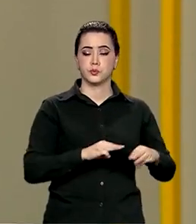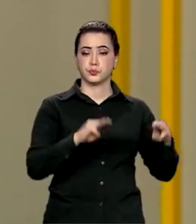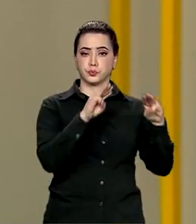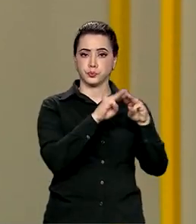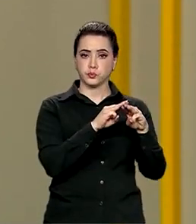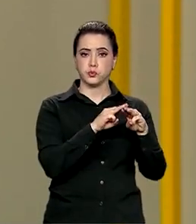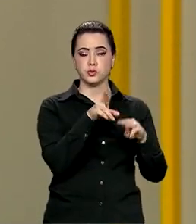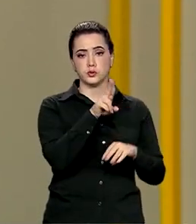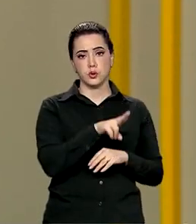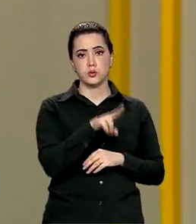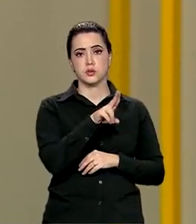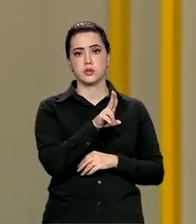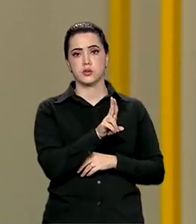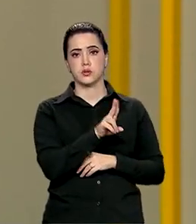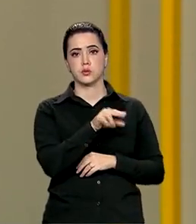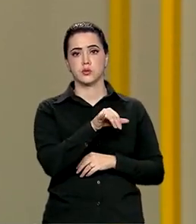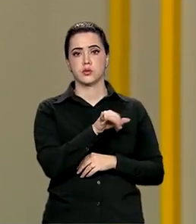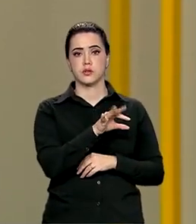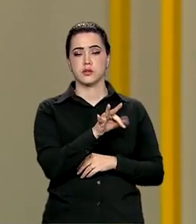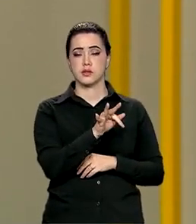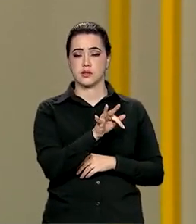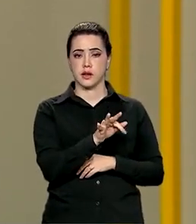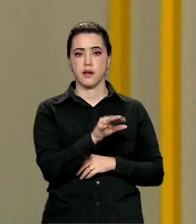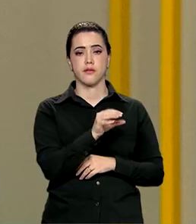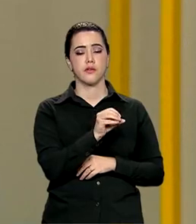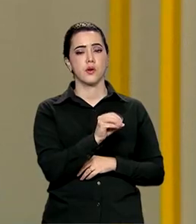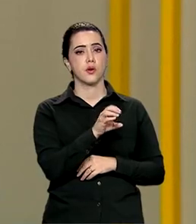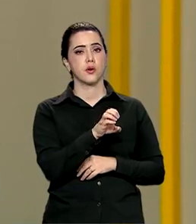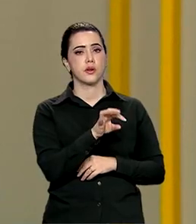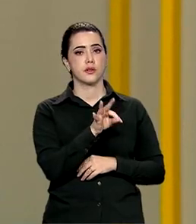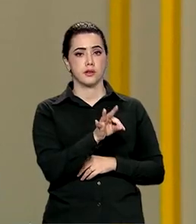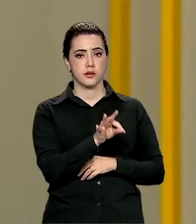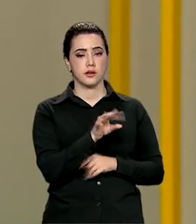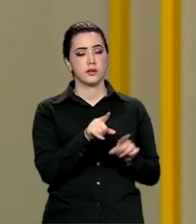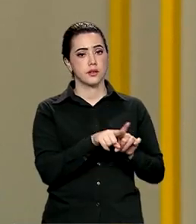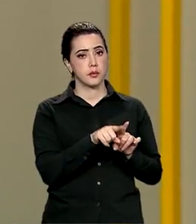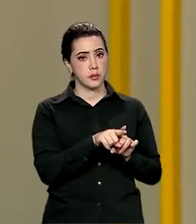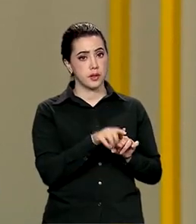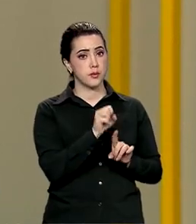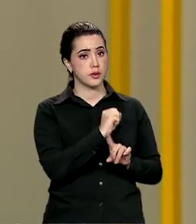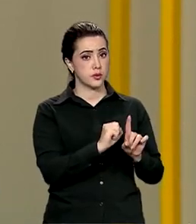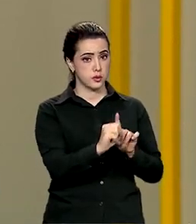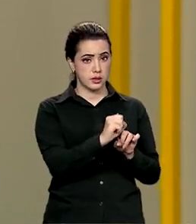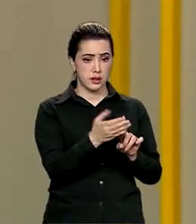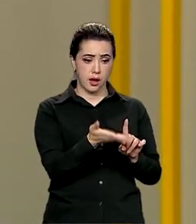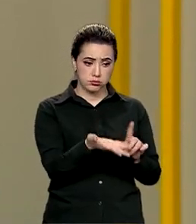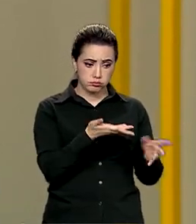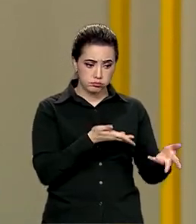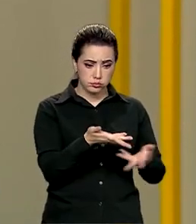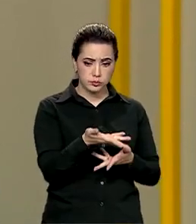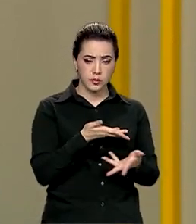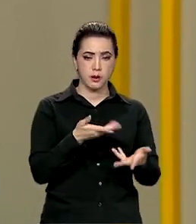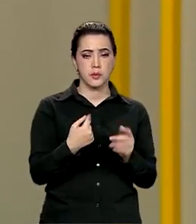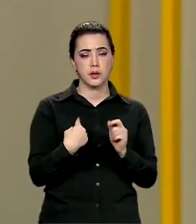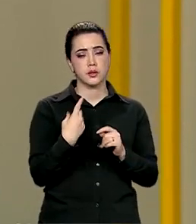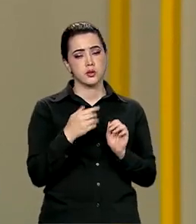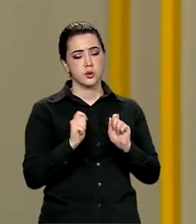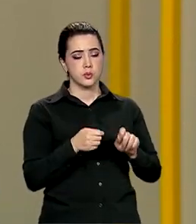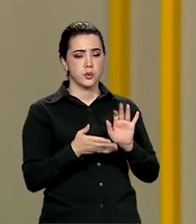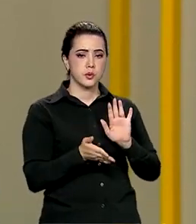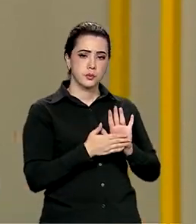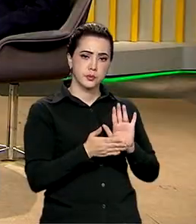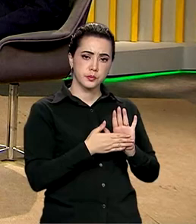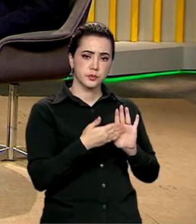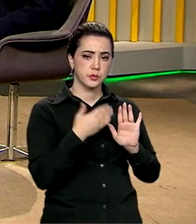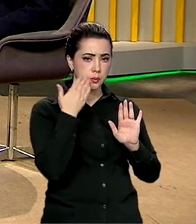através do UNICEF, da OIT, e com a sociedade civil, para que nós possamos apresentar uma estratégia sólida